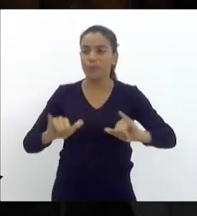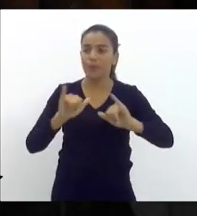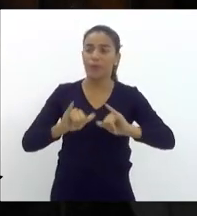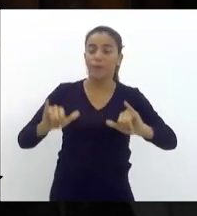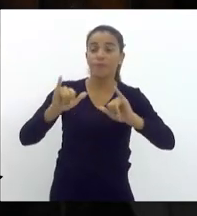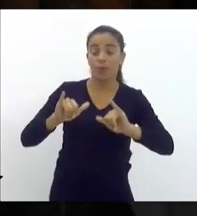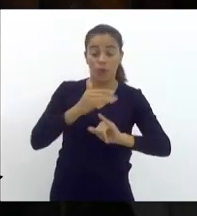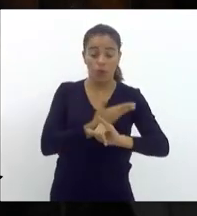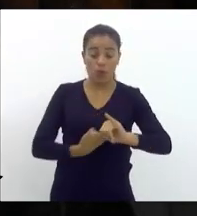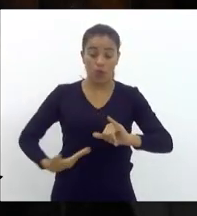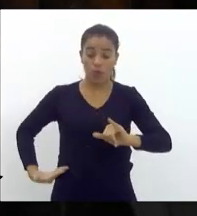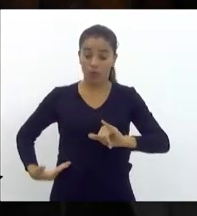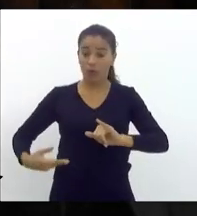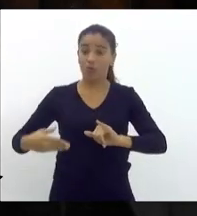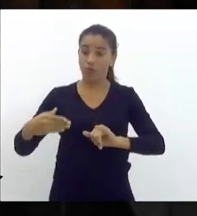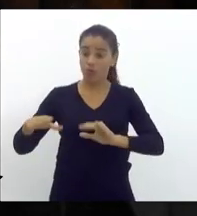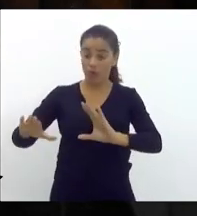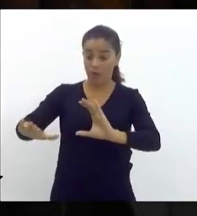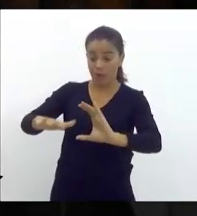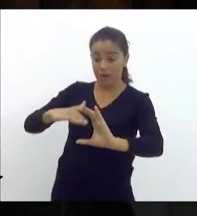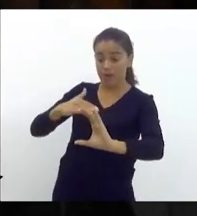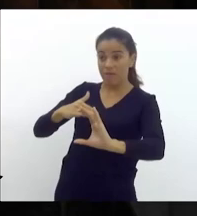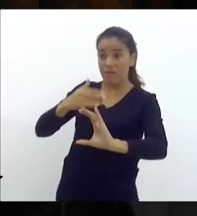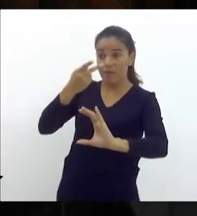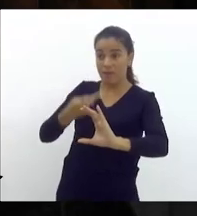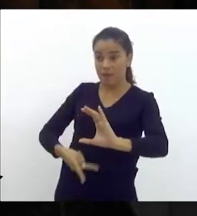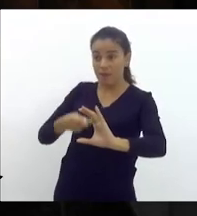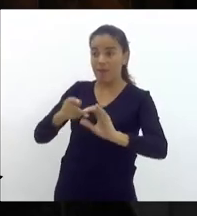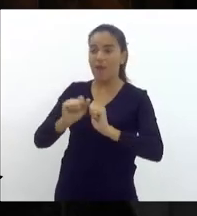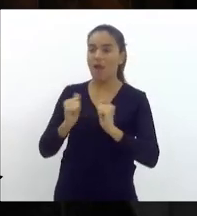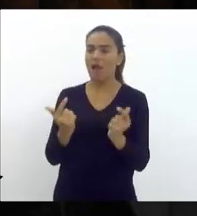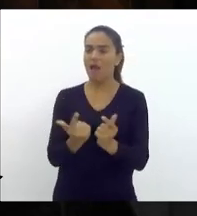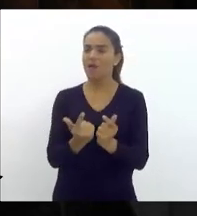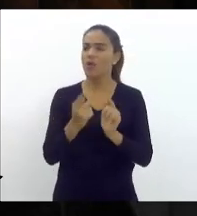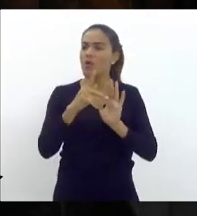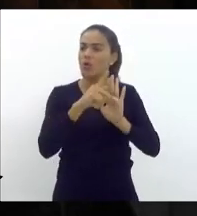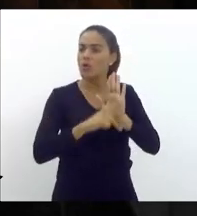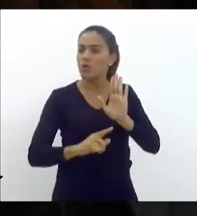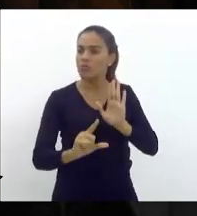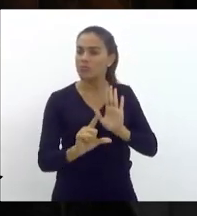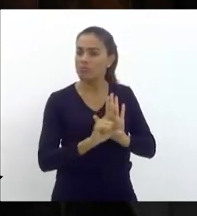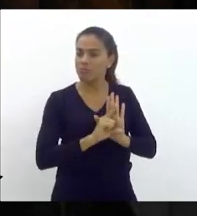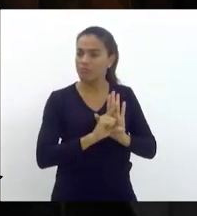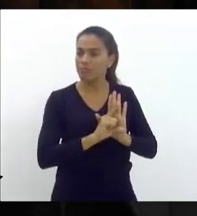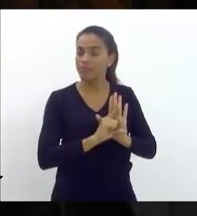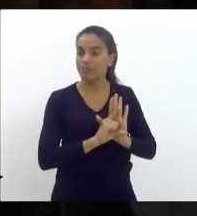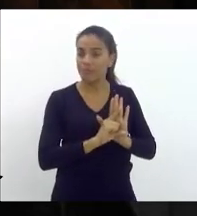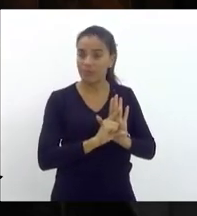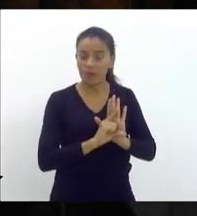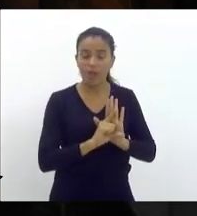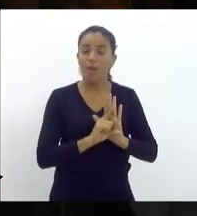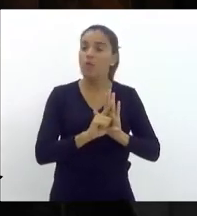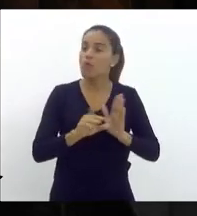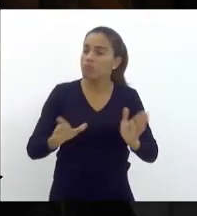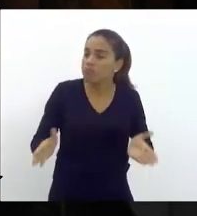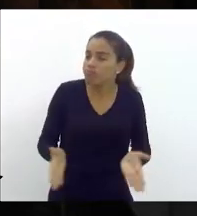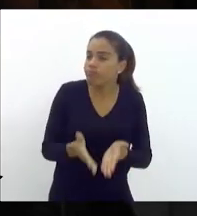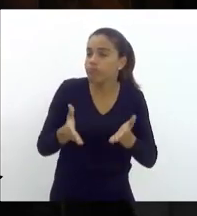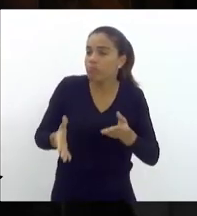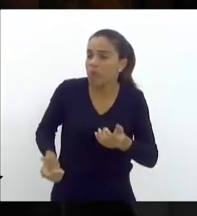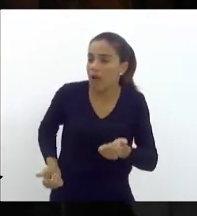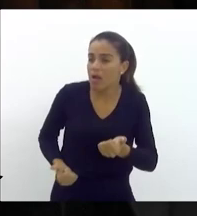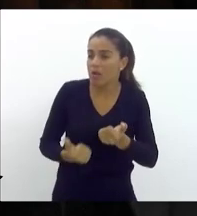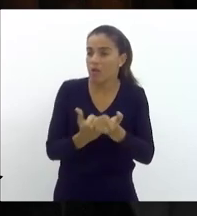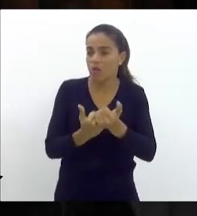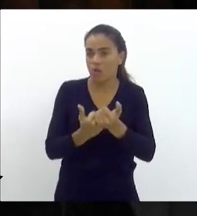enviaria para esta casa legislativa projeto de lei para incorporar